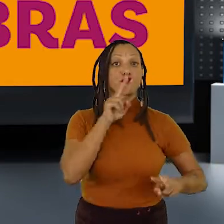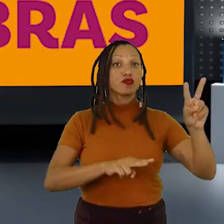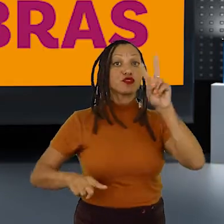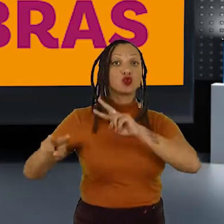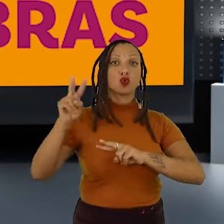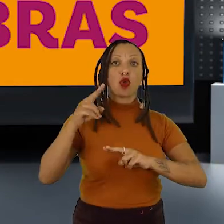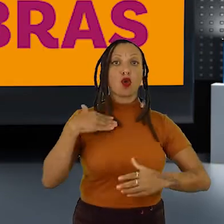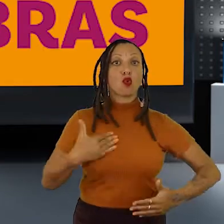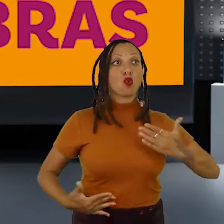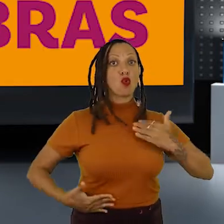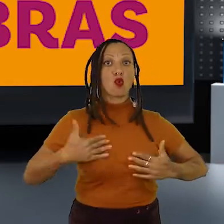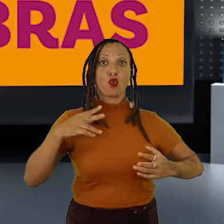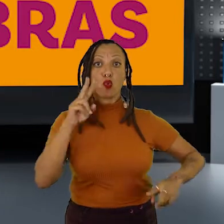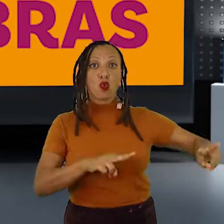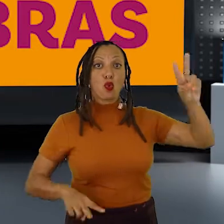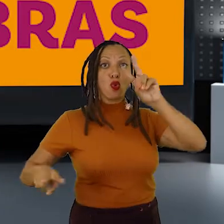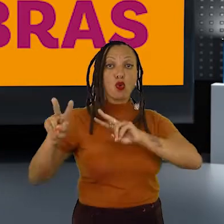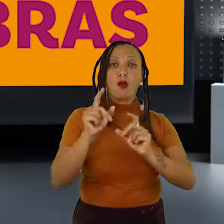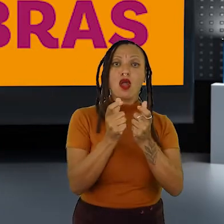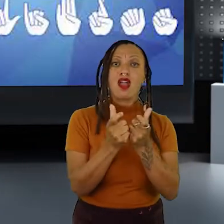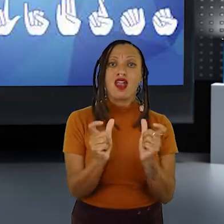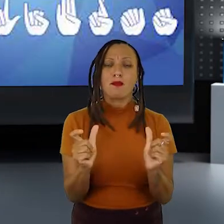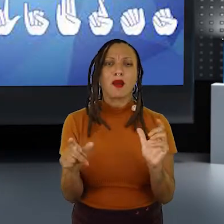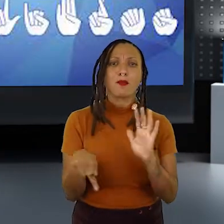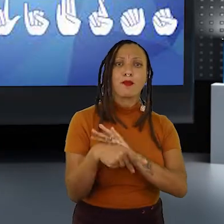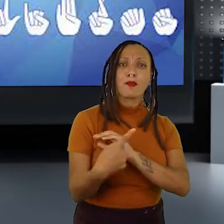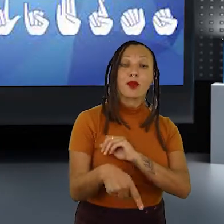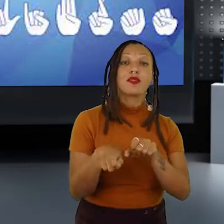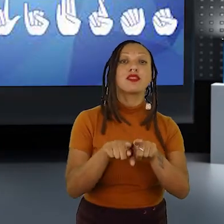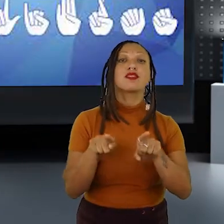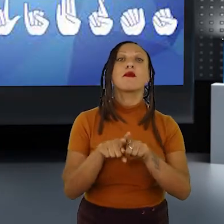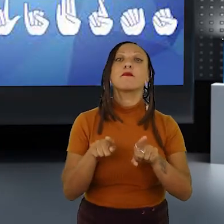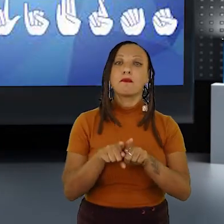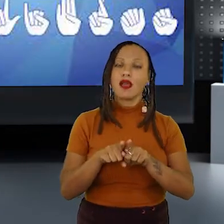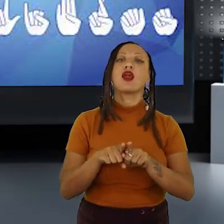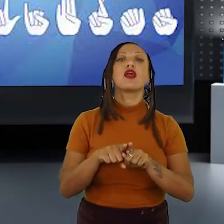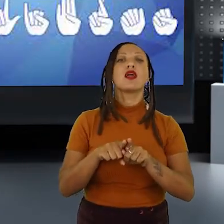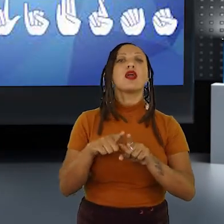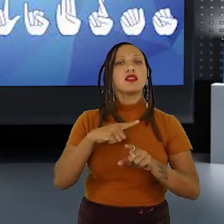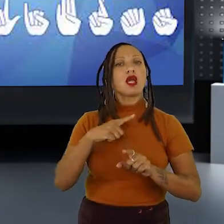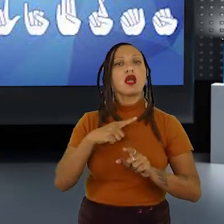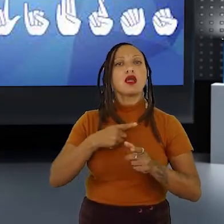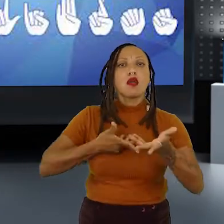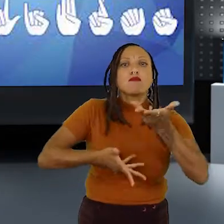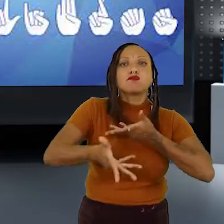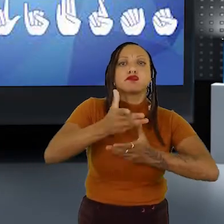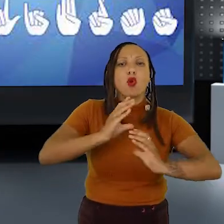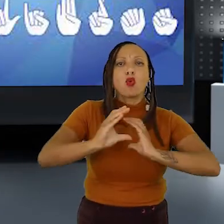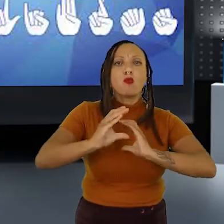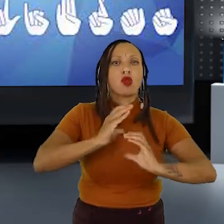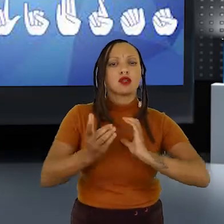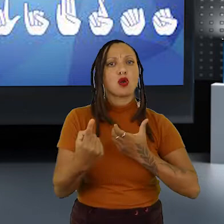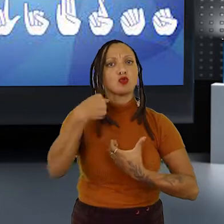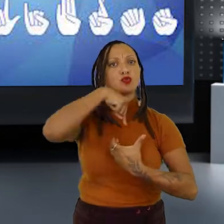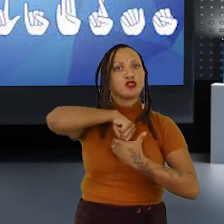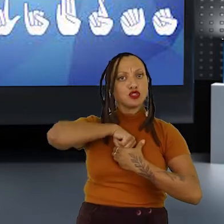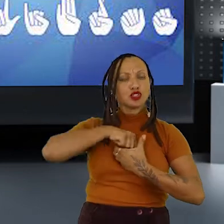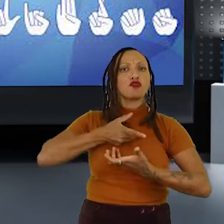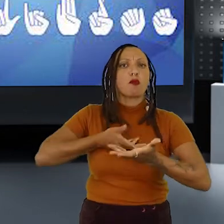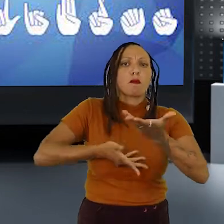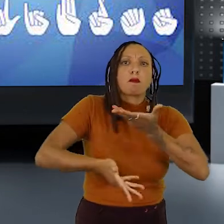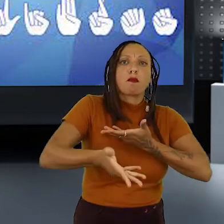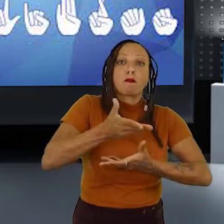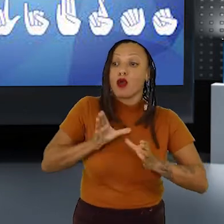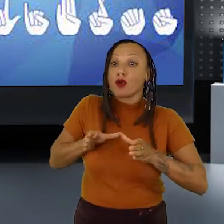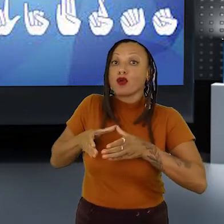natureza visual, motora e com uma estrutura gramatical própria, além de um sistema linguístico de transmissão de ideias e fatos próprios também